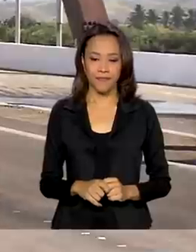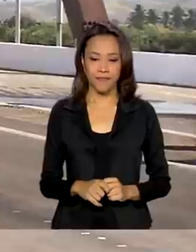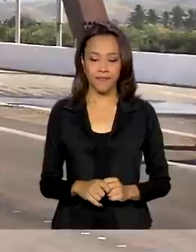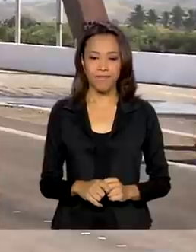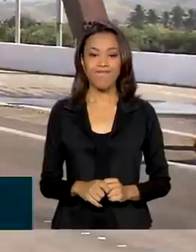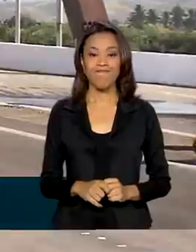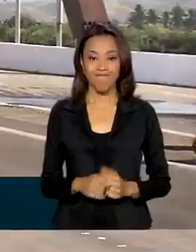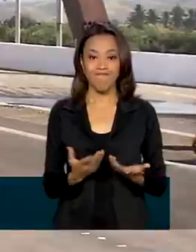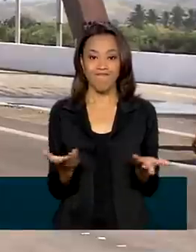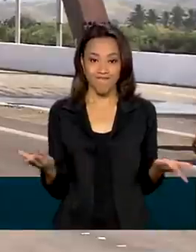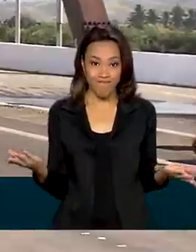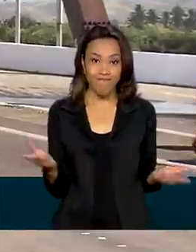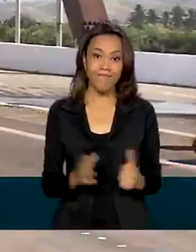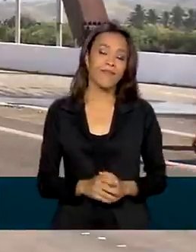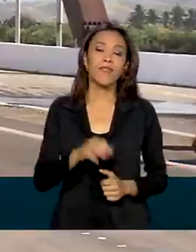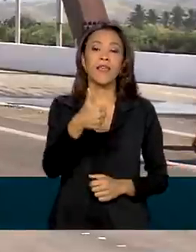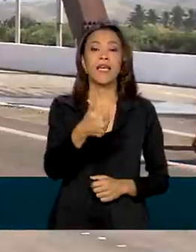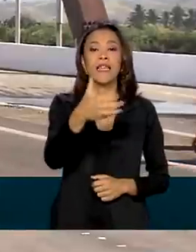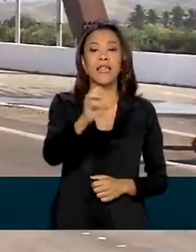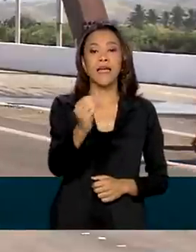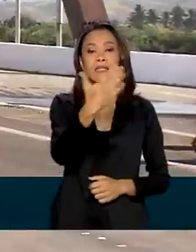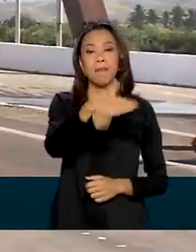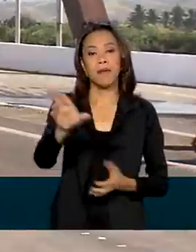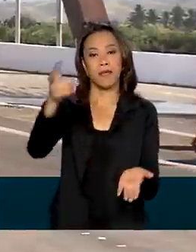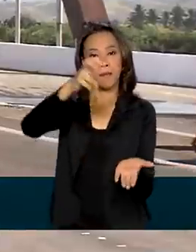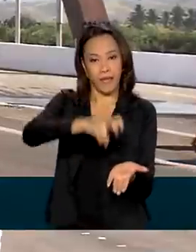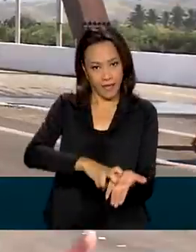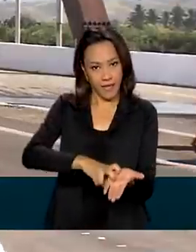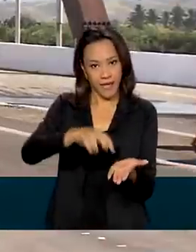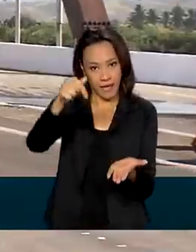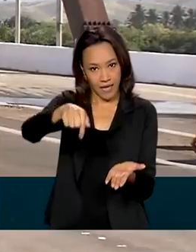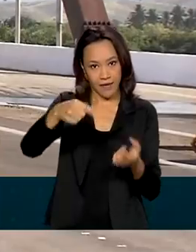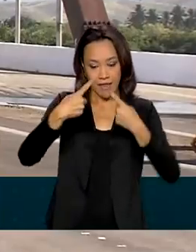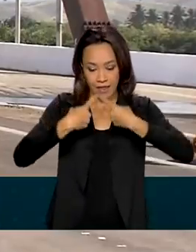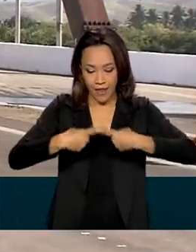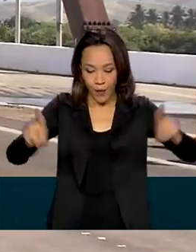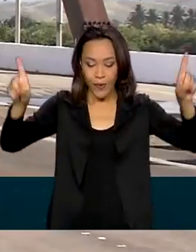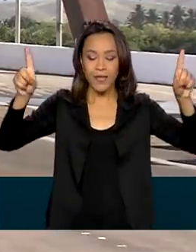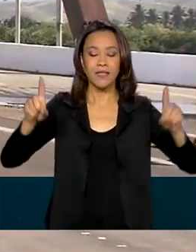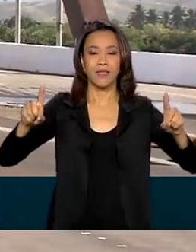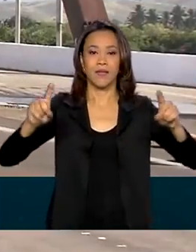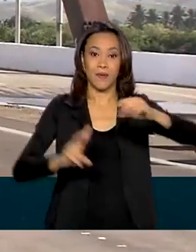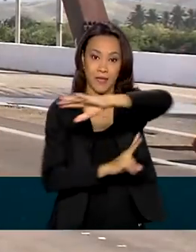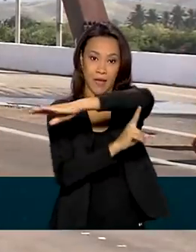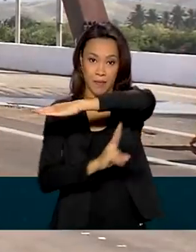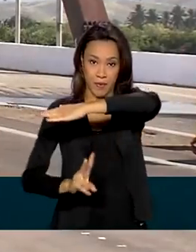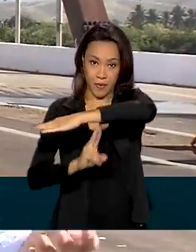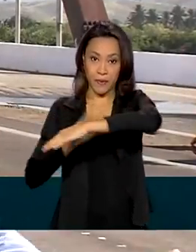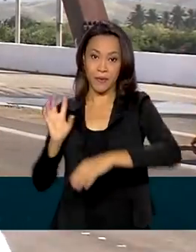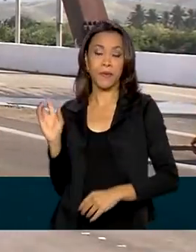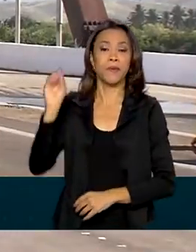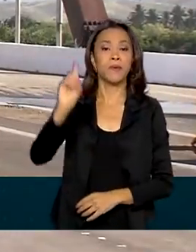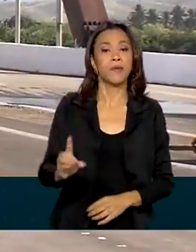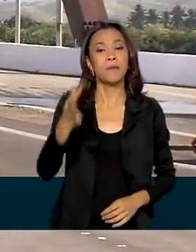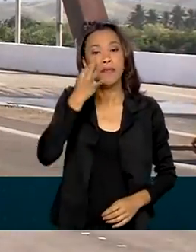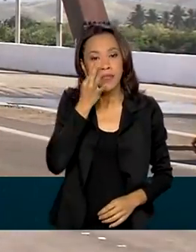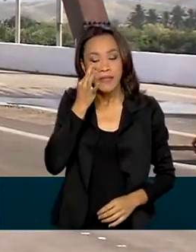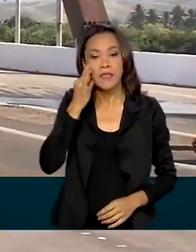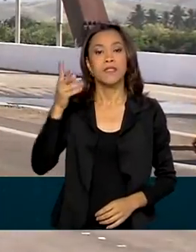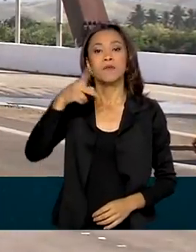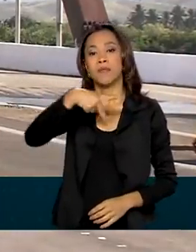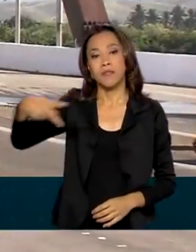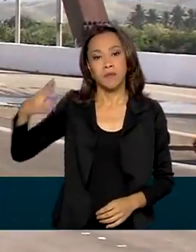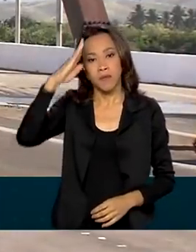Pois é, às 10h30 da manhã haverá a inauguração da ponte com a participação do presidente Jair Bolsonaro, dos